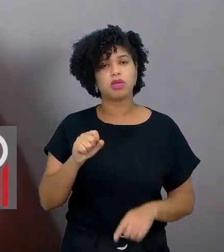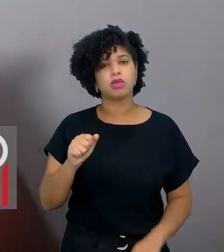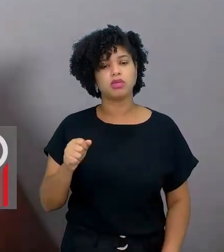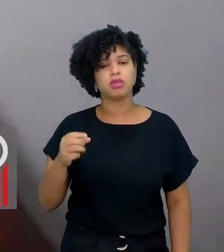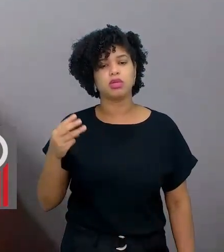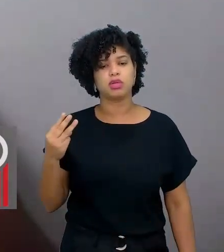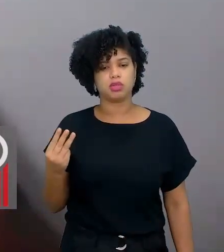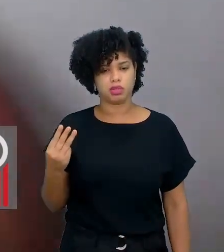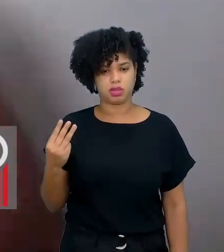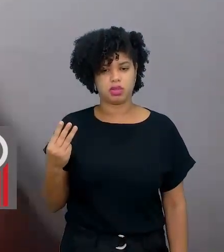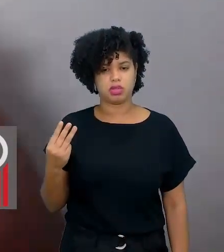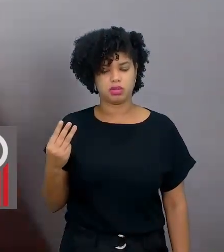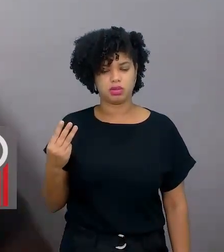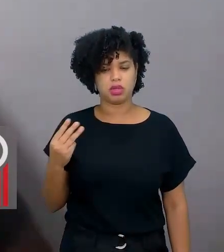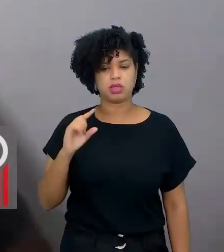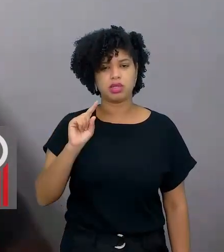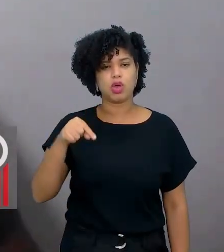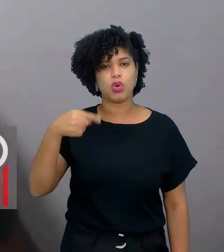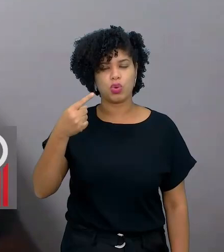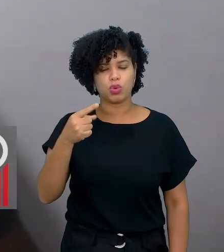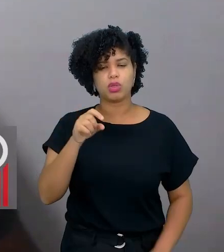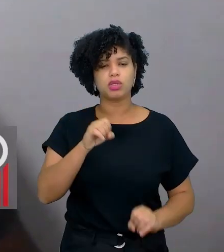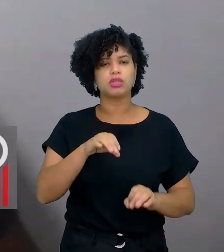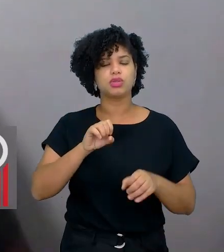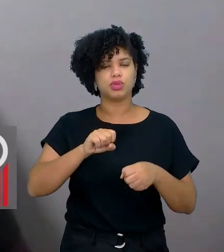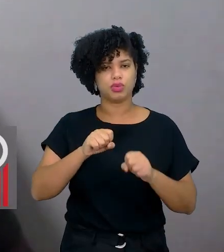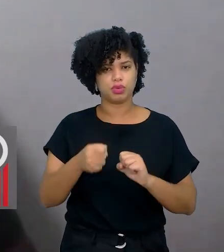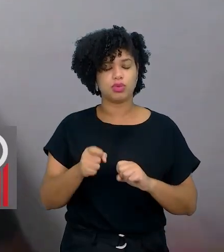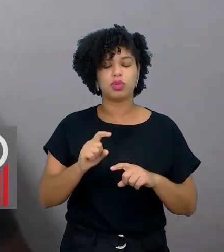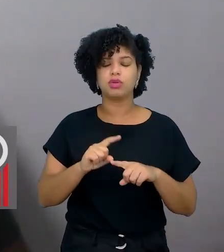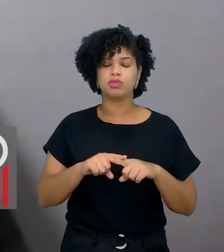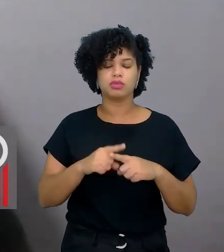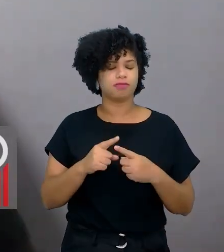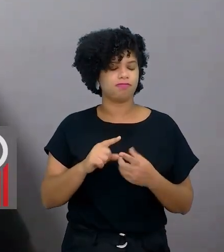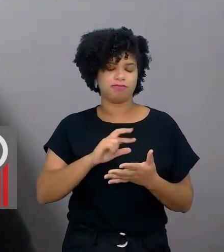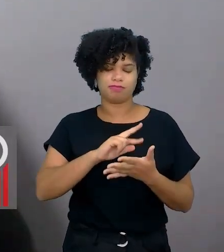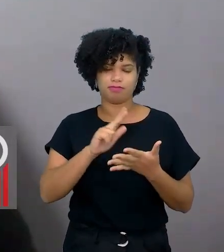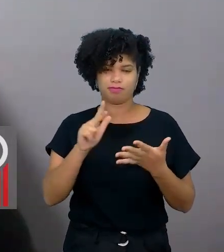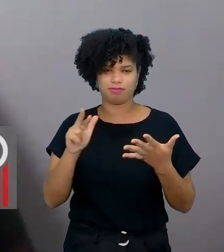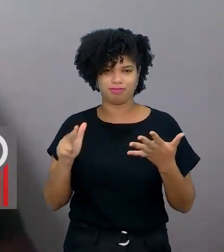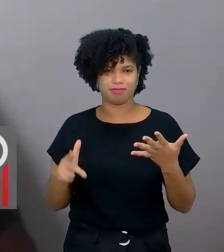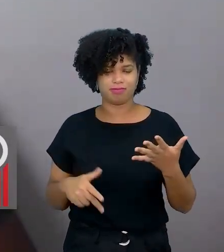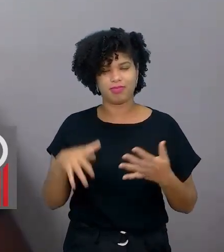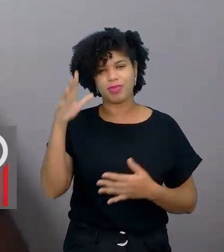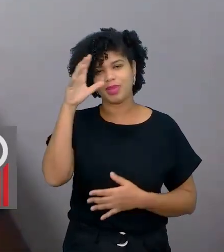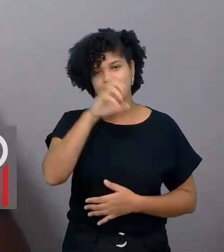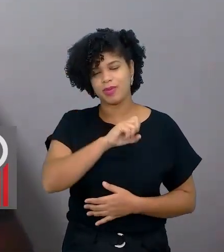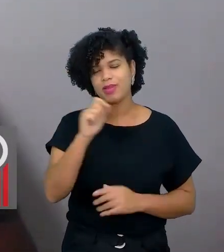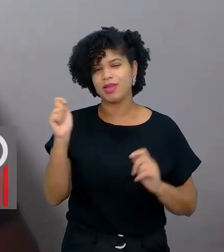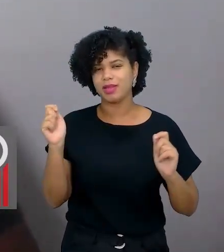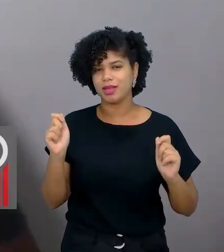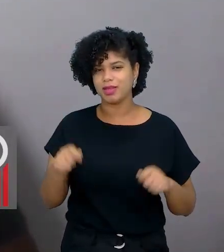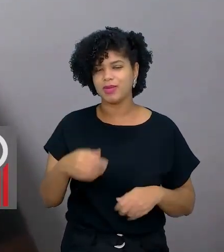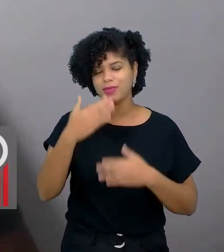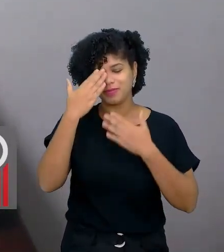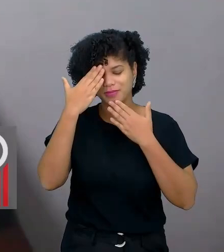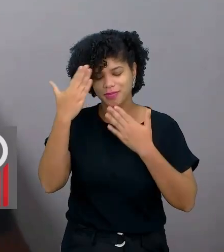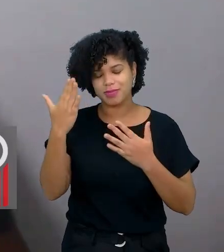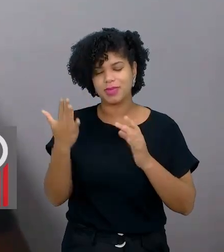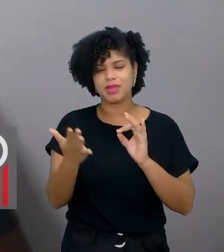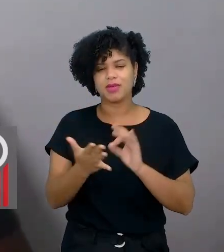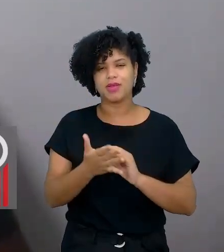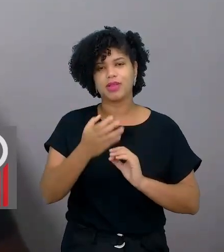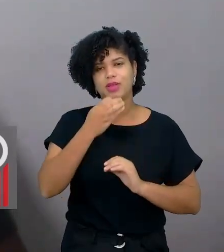a própria, desculpa, a próxima formação, mas enfim, muito obrigada por tudo mesmo, professores, tenham um excelente dia,